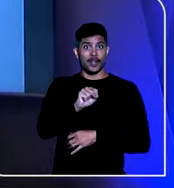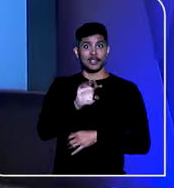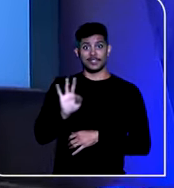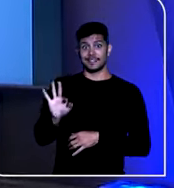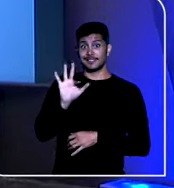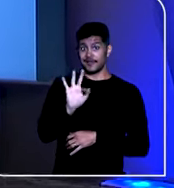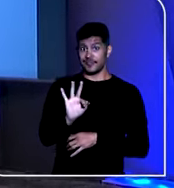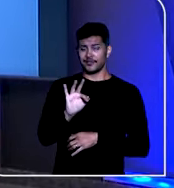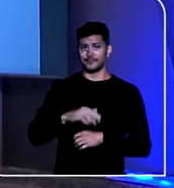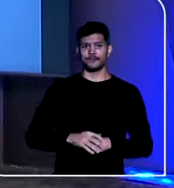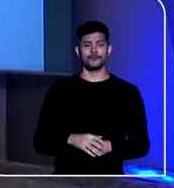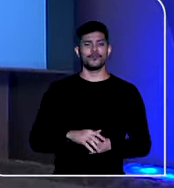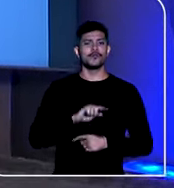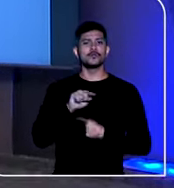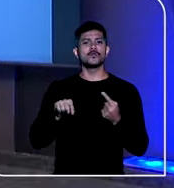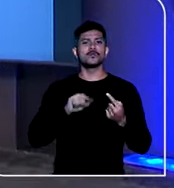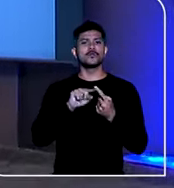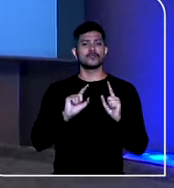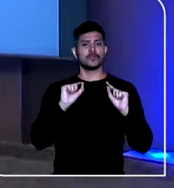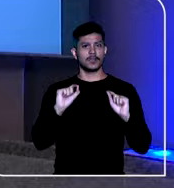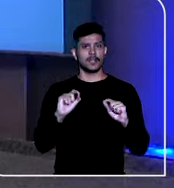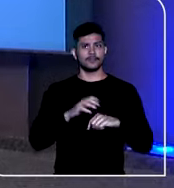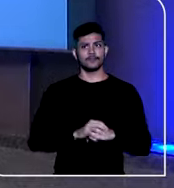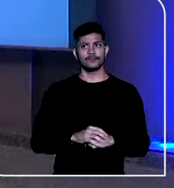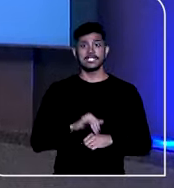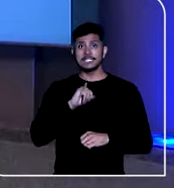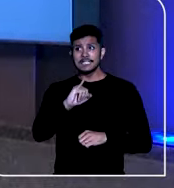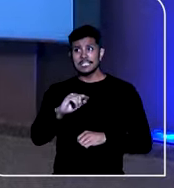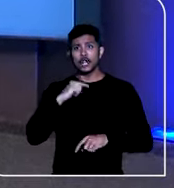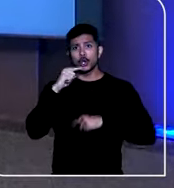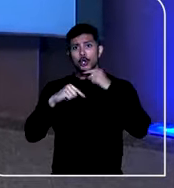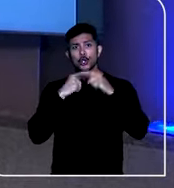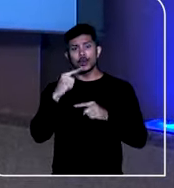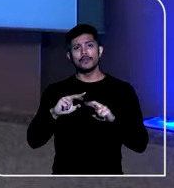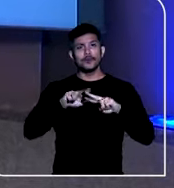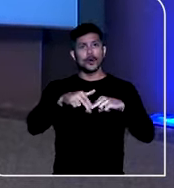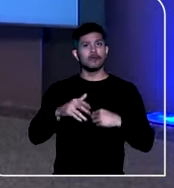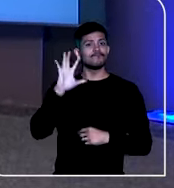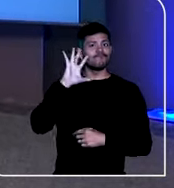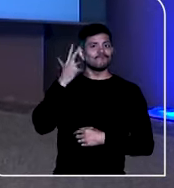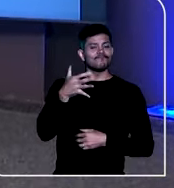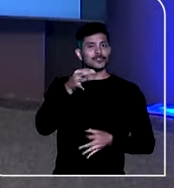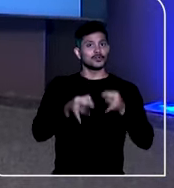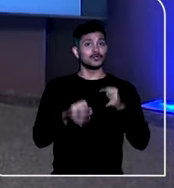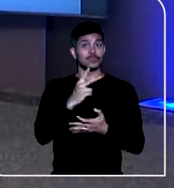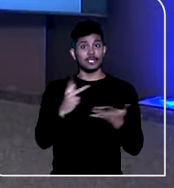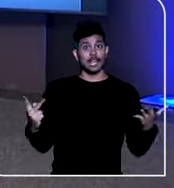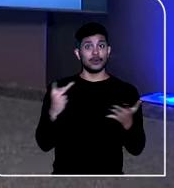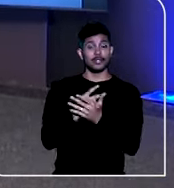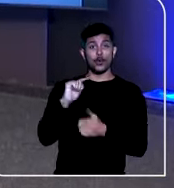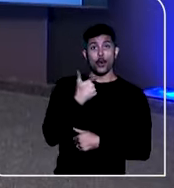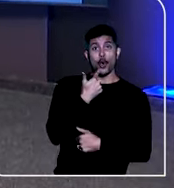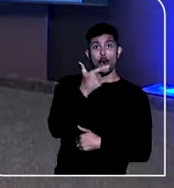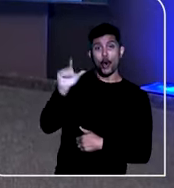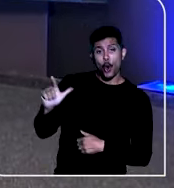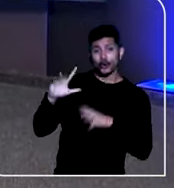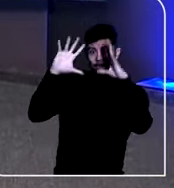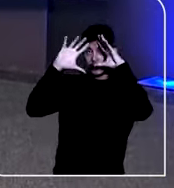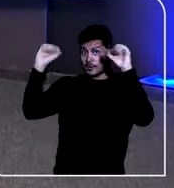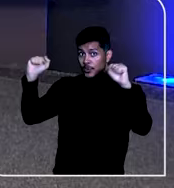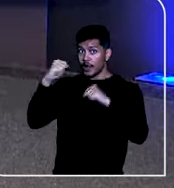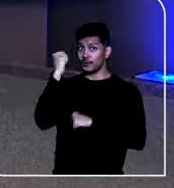STF, com o objetivo de questionar decisões judiciais tomadas em outros tribunais brasileiros